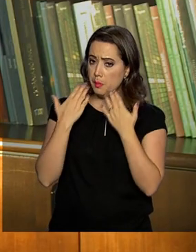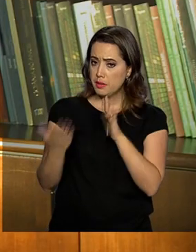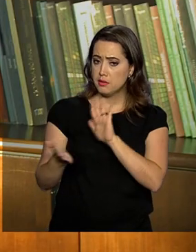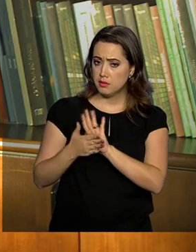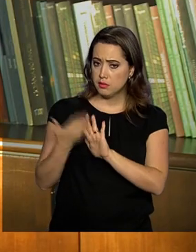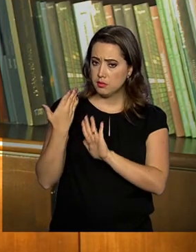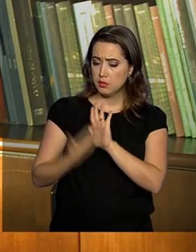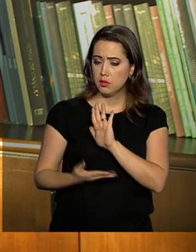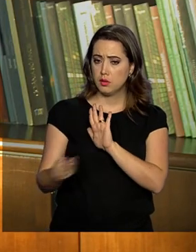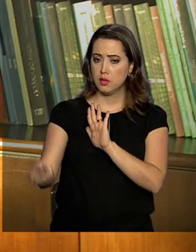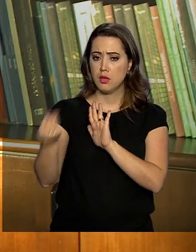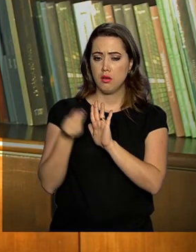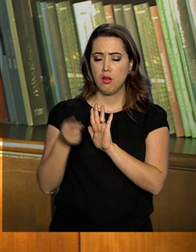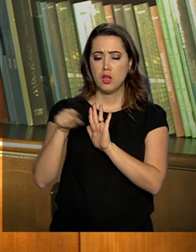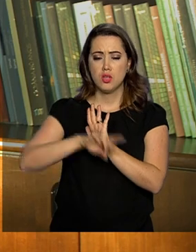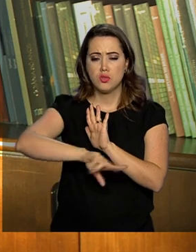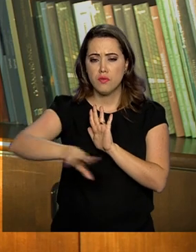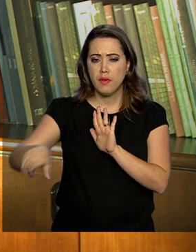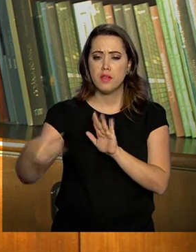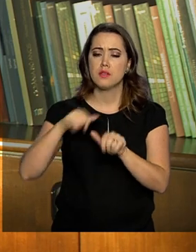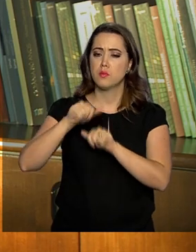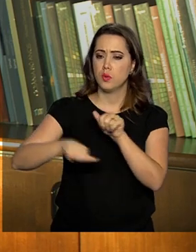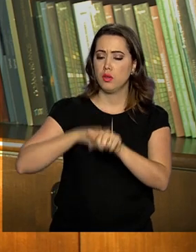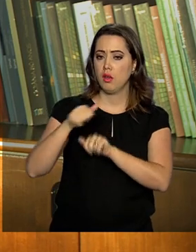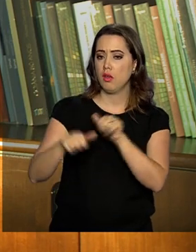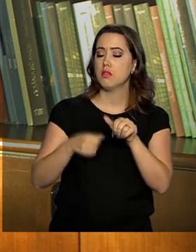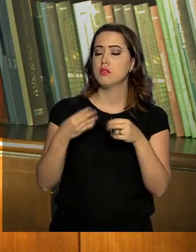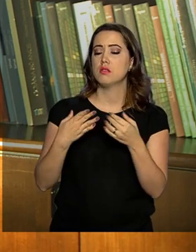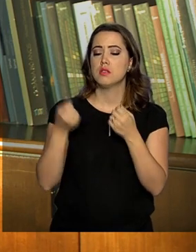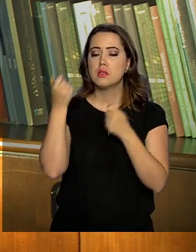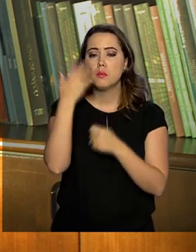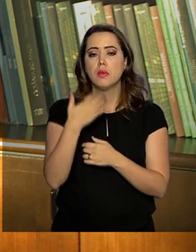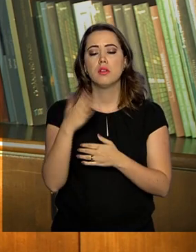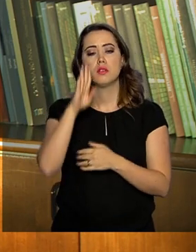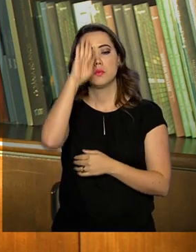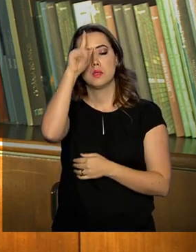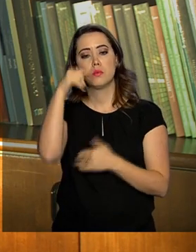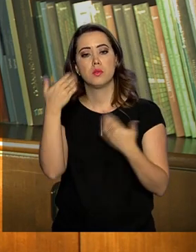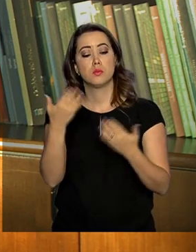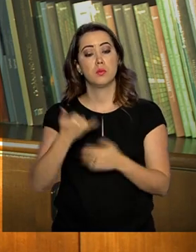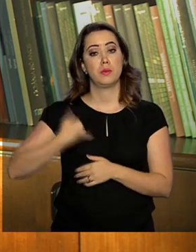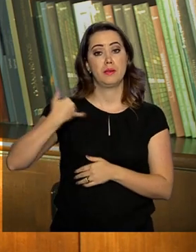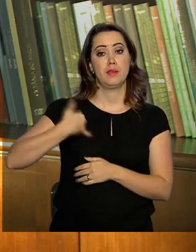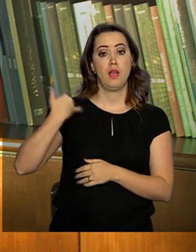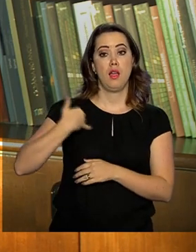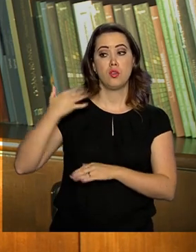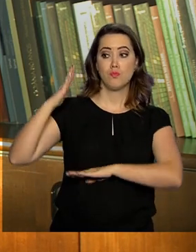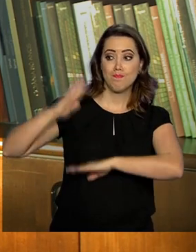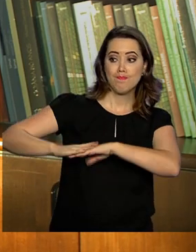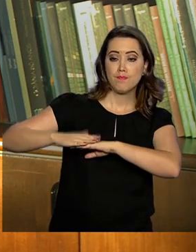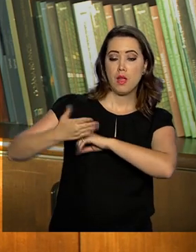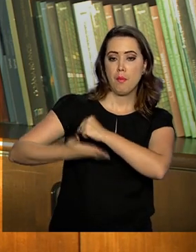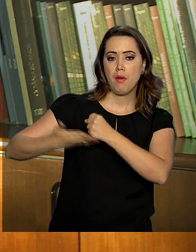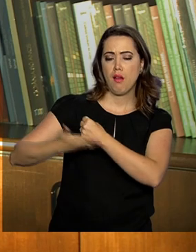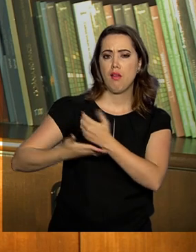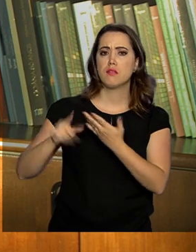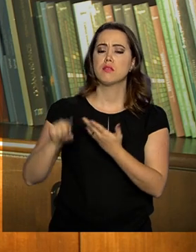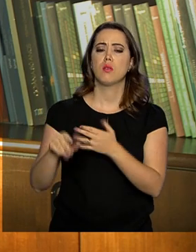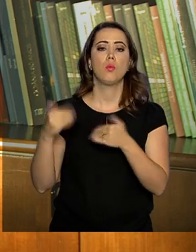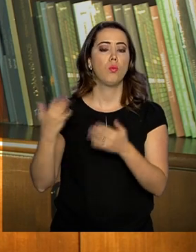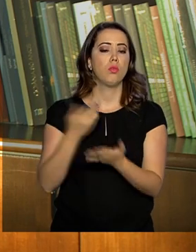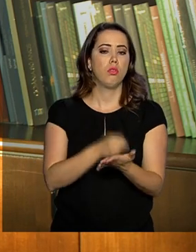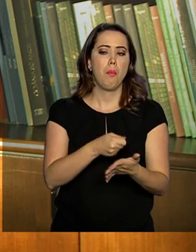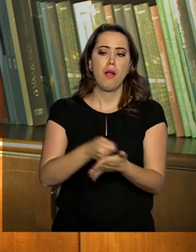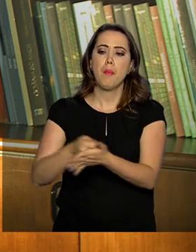pelo governo traz inúmeras mudanças. Vamos esclarecer as principais. Idade mínima para a aposentadoria e tempo de